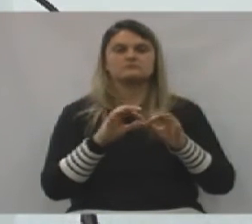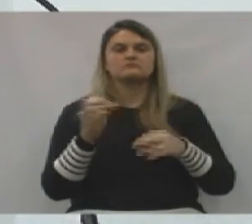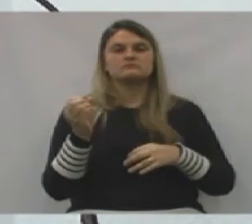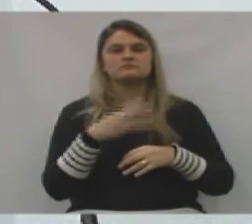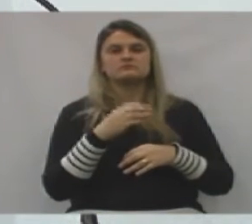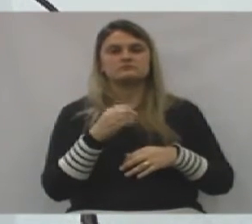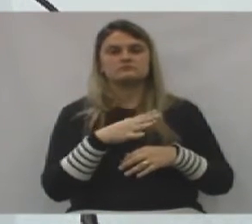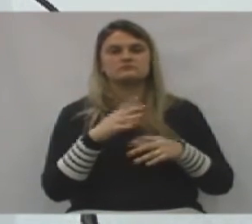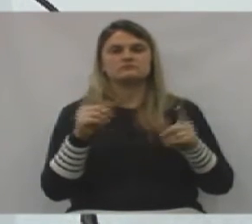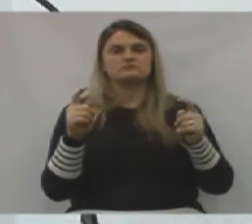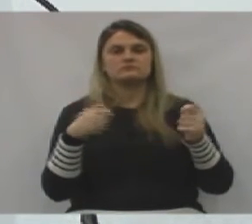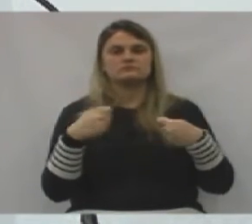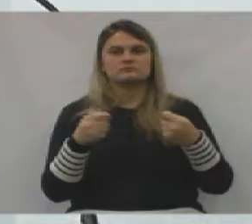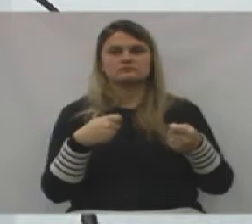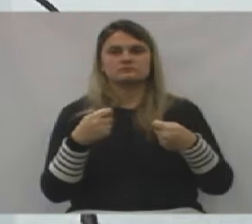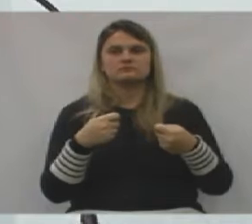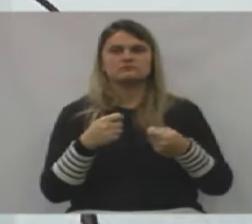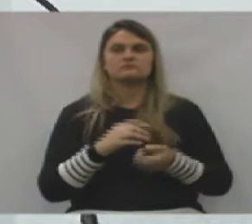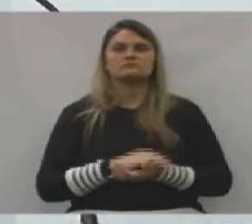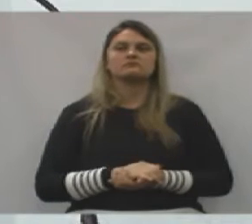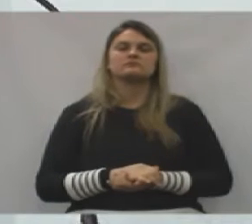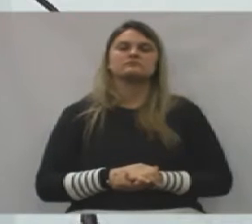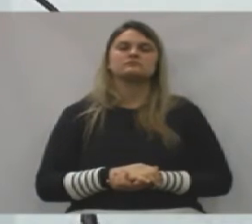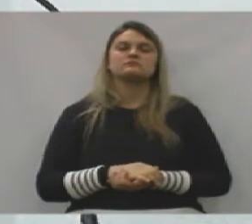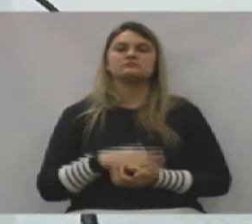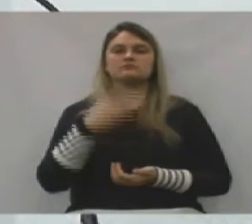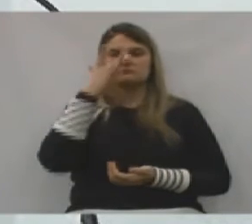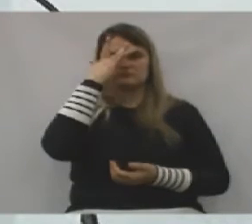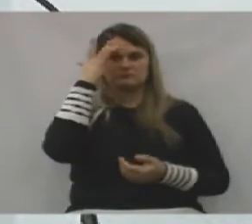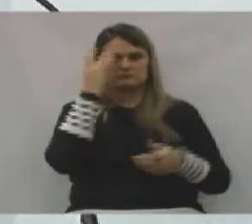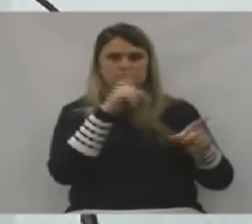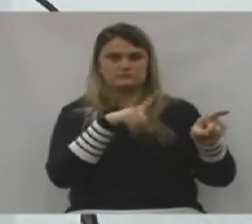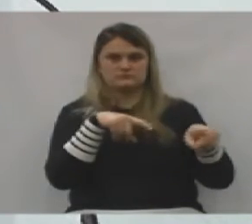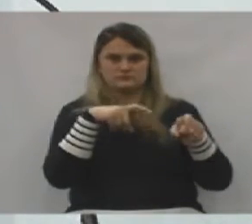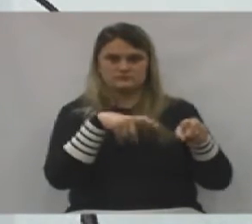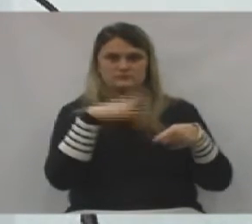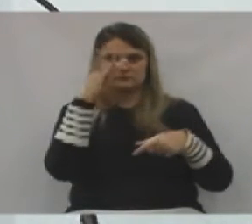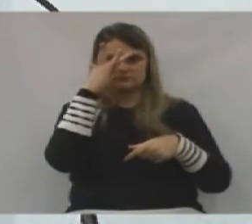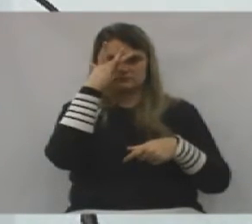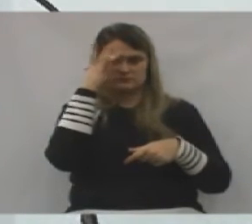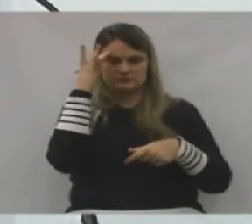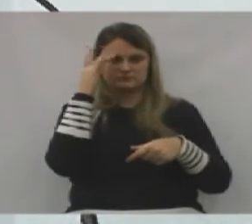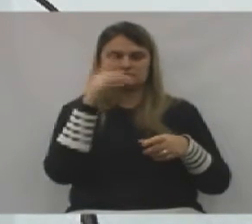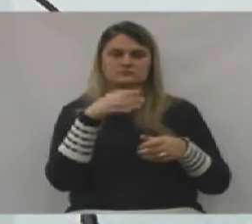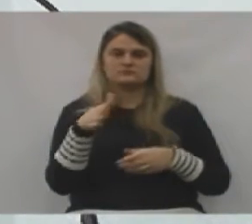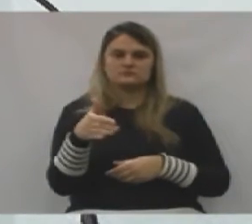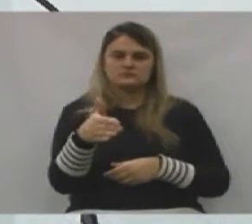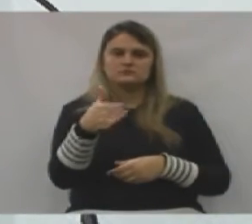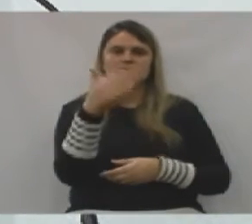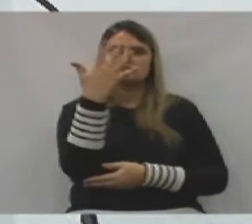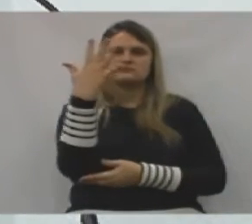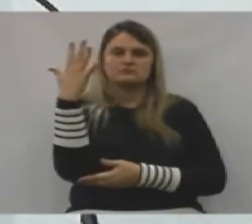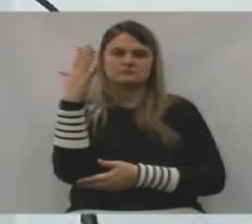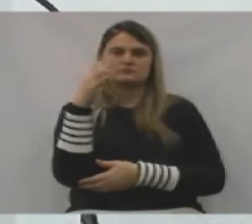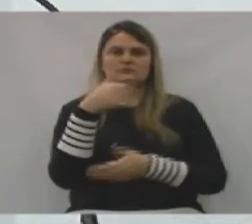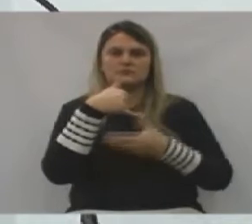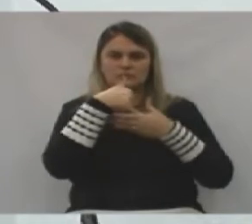novas matrizes econômicas, para os agricultores, as pessoas que pensam na piscultura, na erva mate,